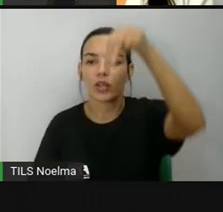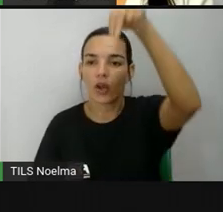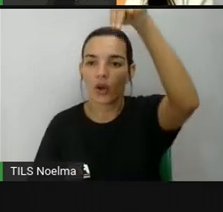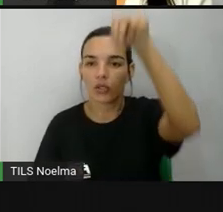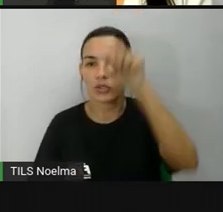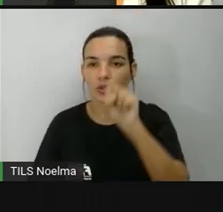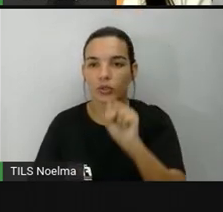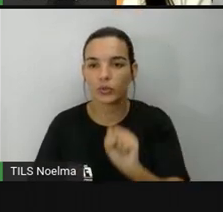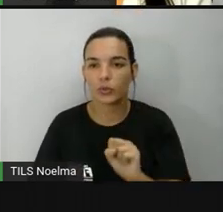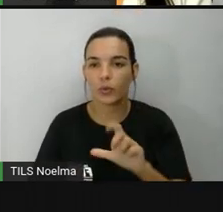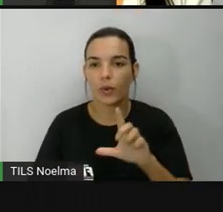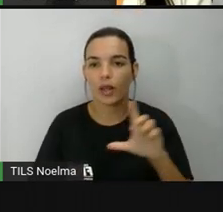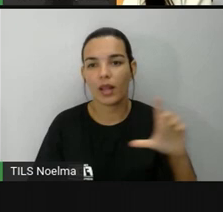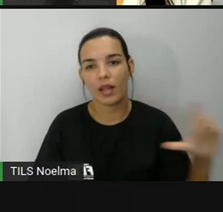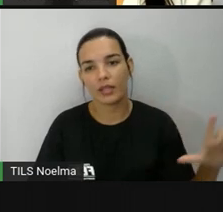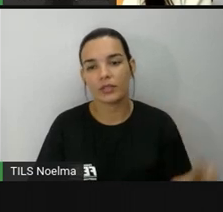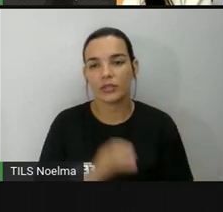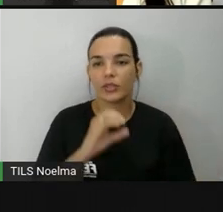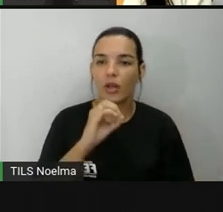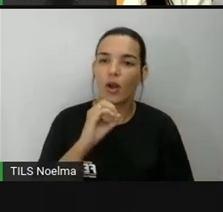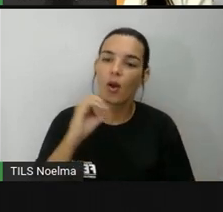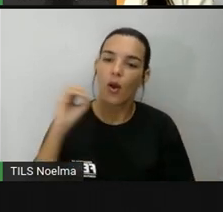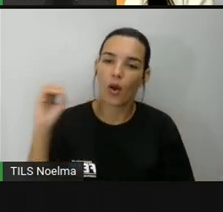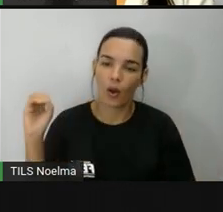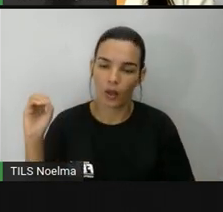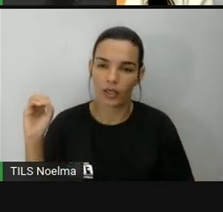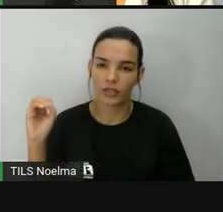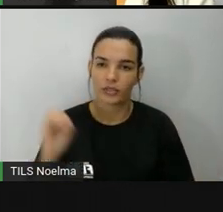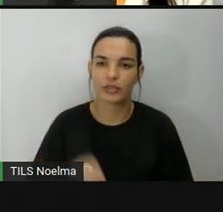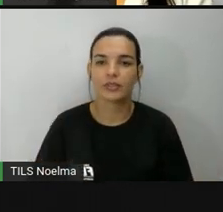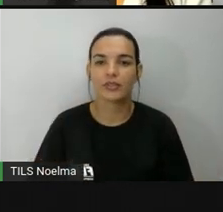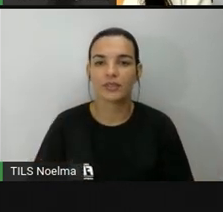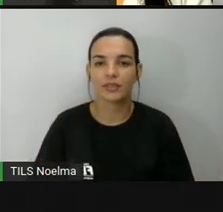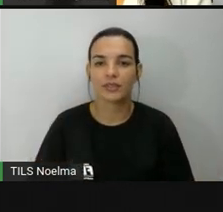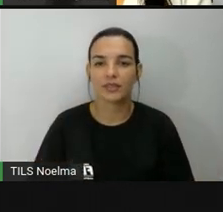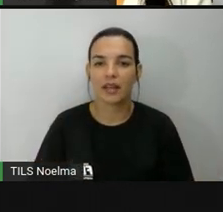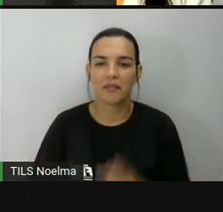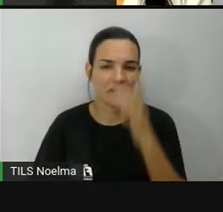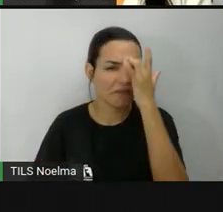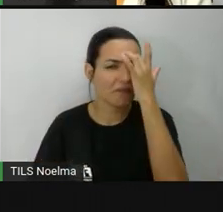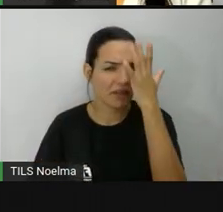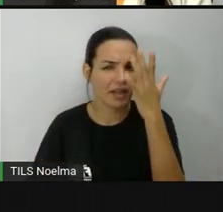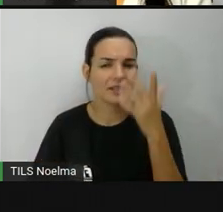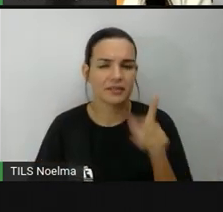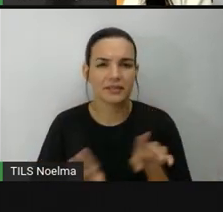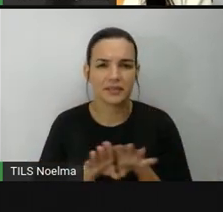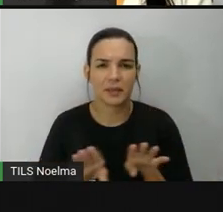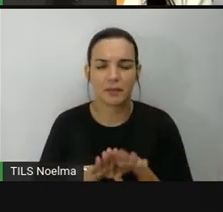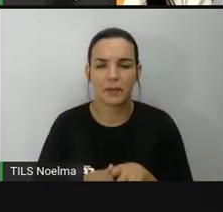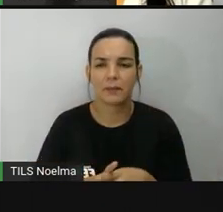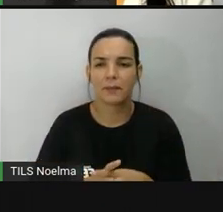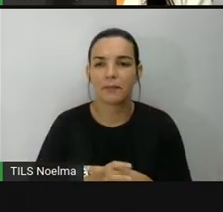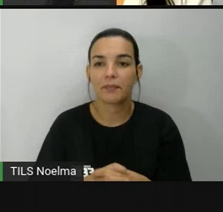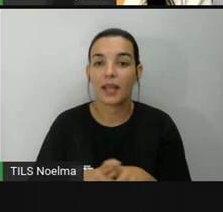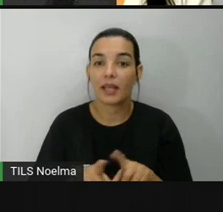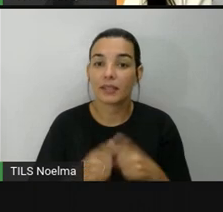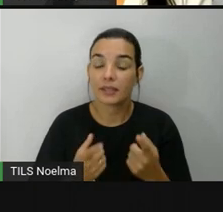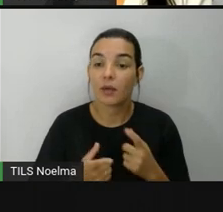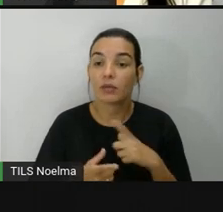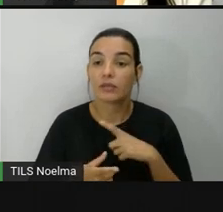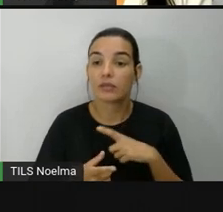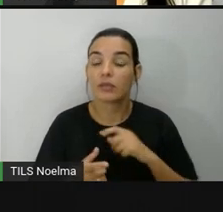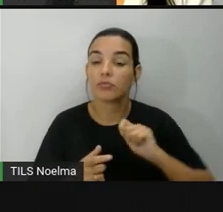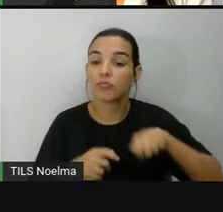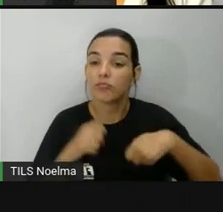abaixo, direita leste, esquerda oeste. Também é fácil para a gente identificar. Isso significa o quê?